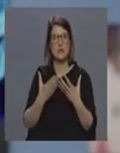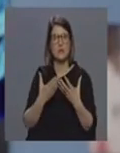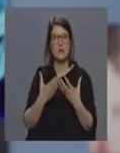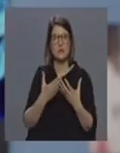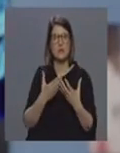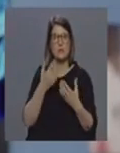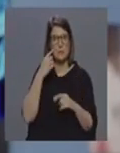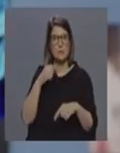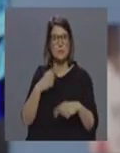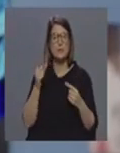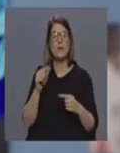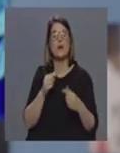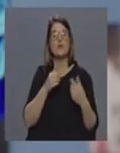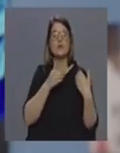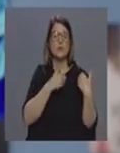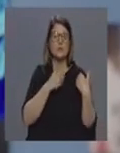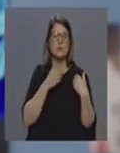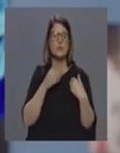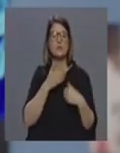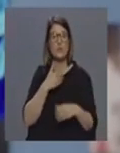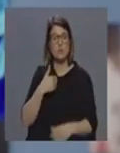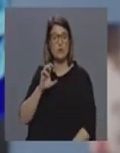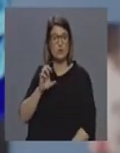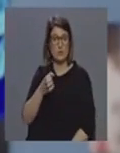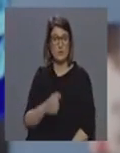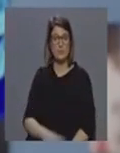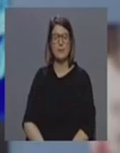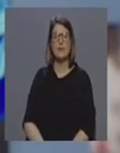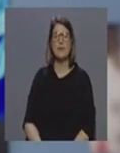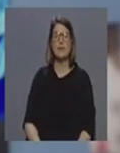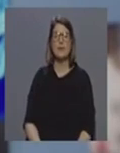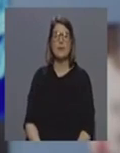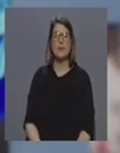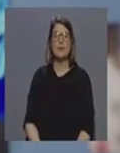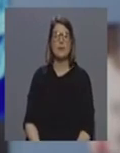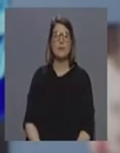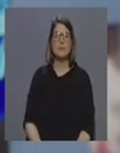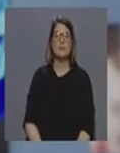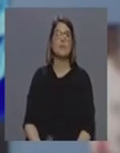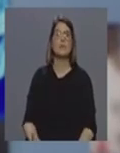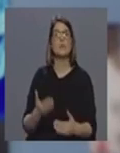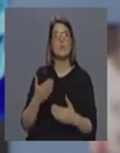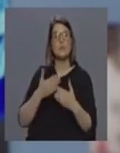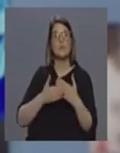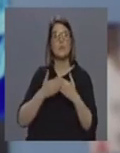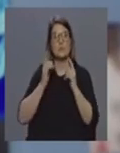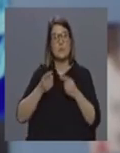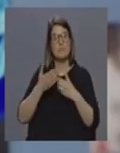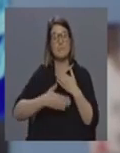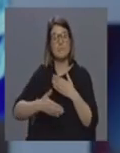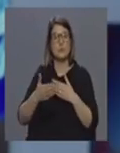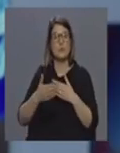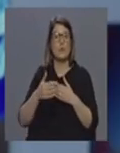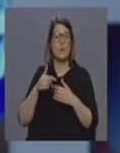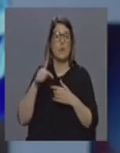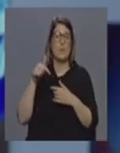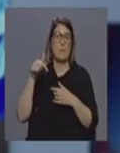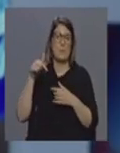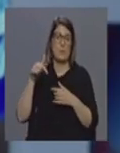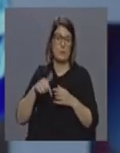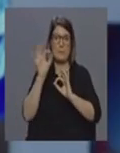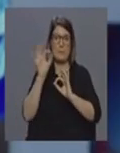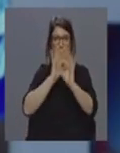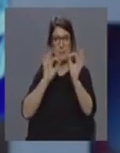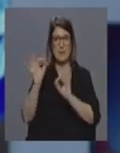Regional nomeadamente vamos implementar e foi isso que nós tivemos a operacionalizar hoje digamos que um controle